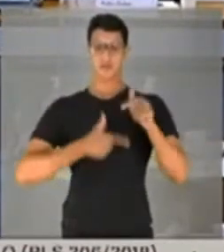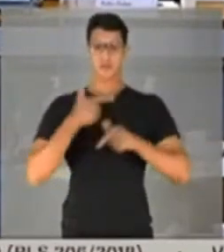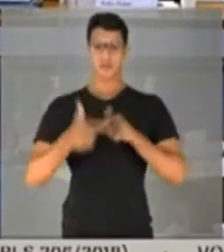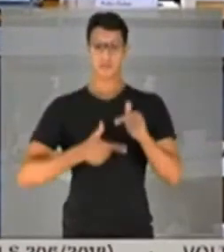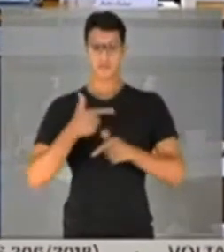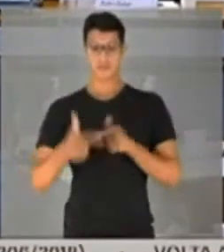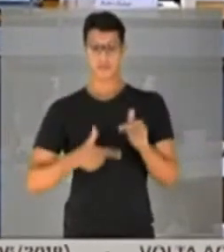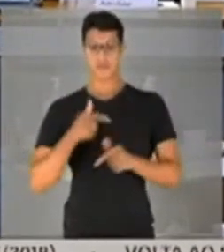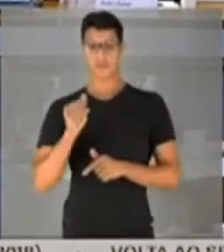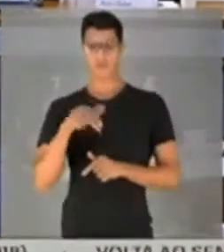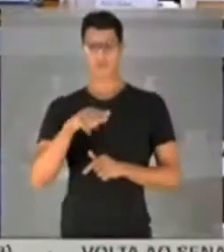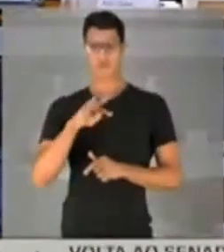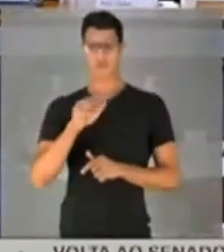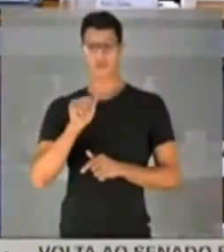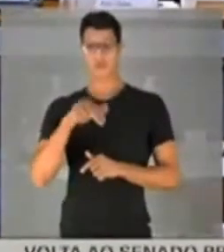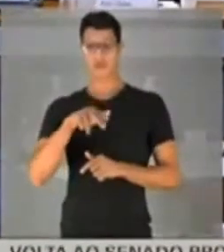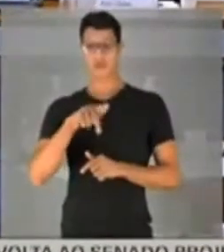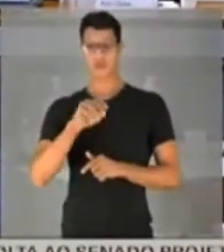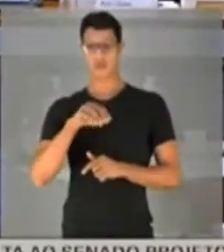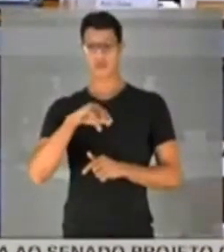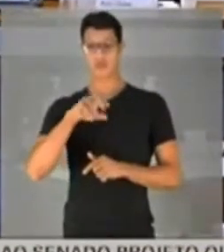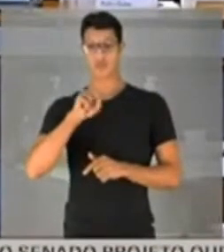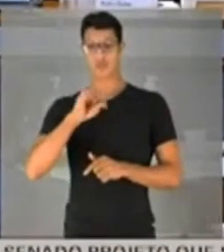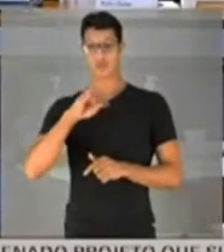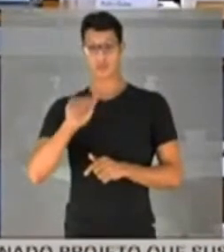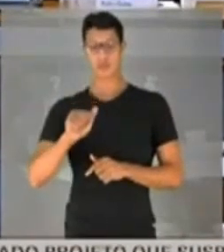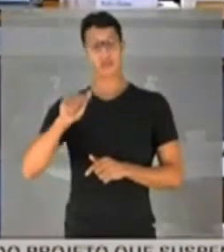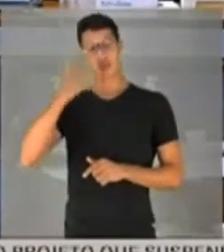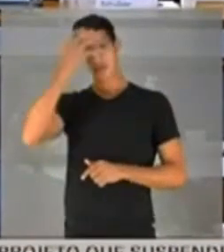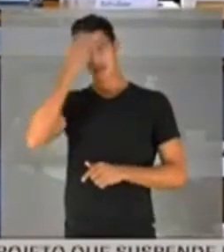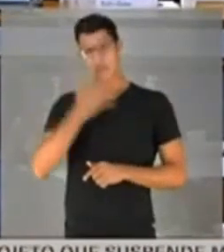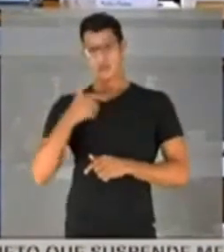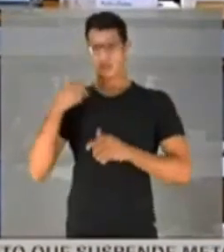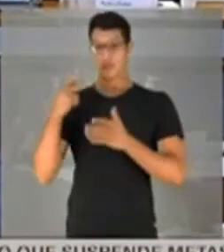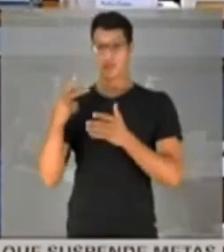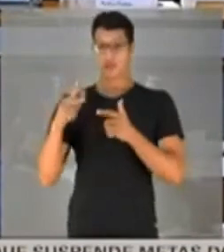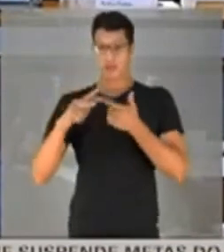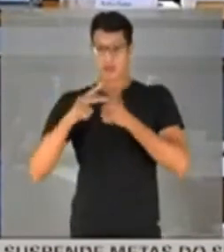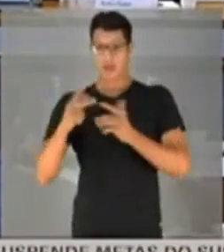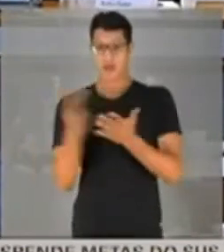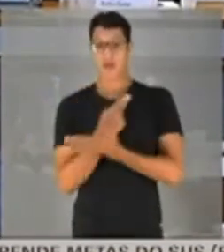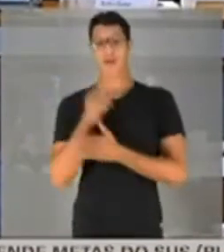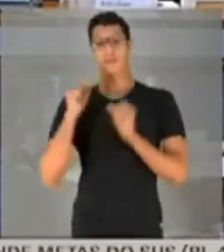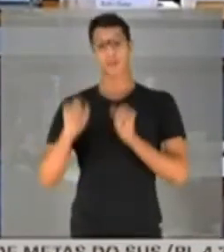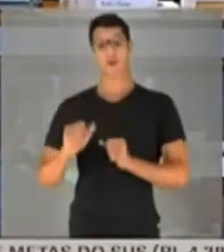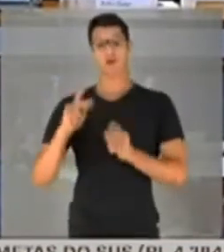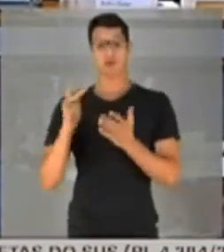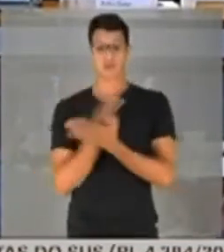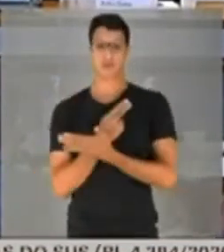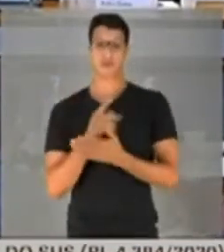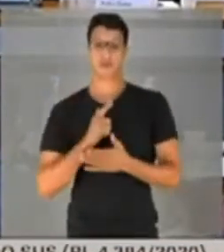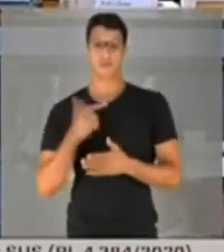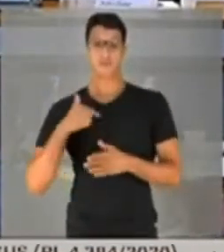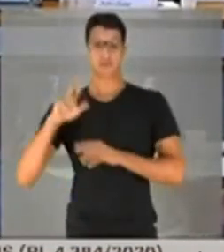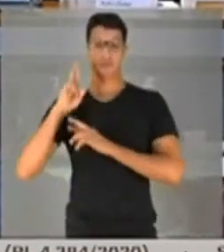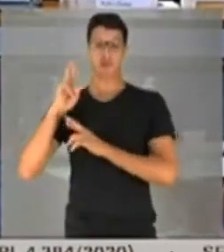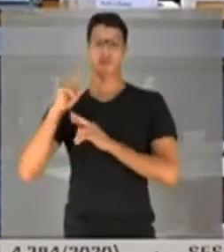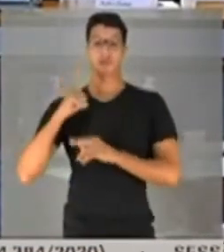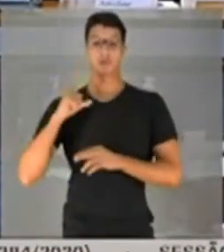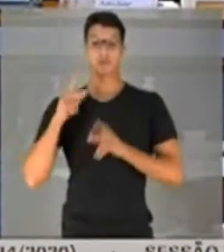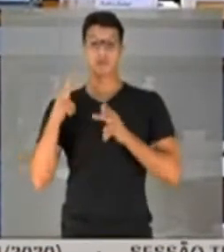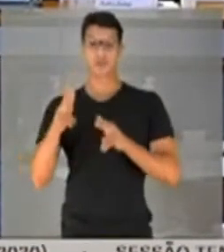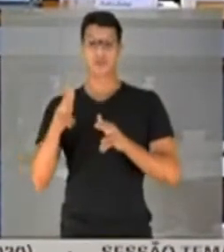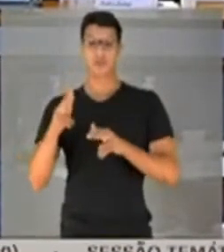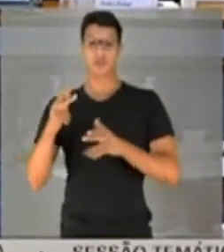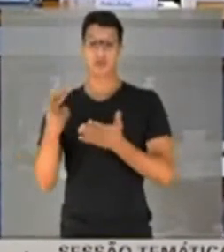do antagonista, que tem sido uma atuação séria, equívocos qualquer pessoa pode cometer. E eu espero que eu,